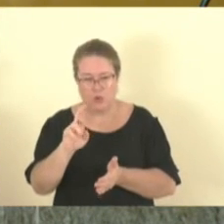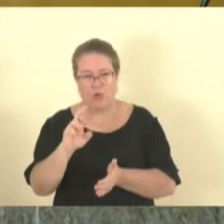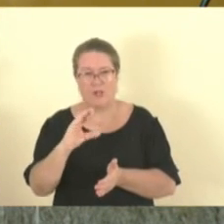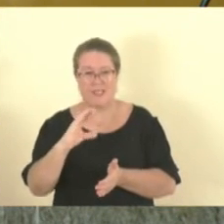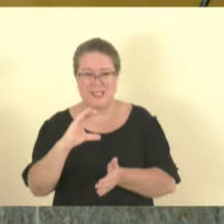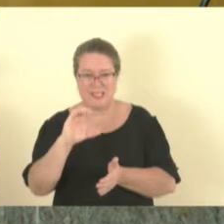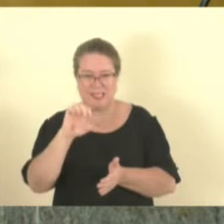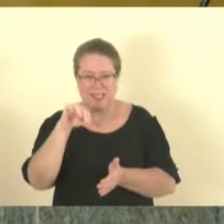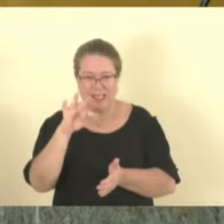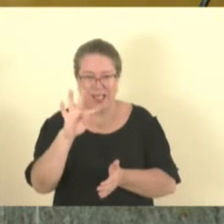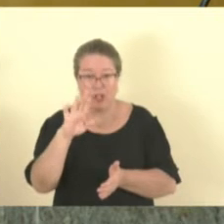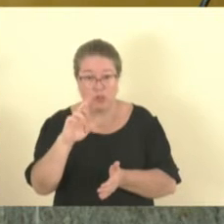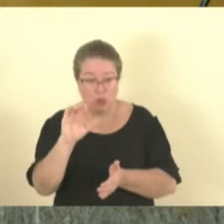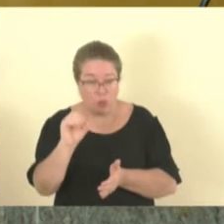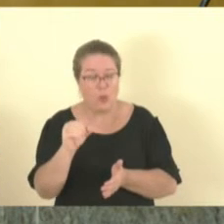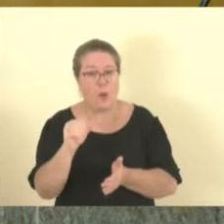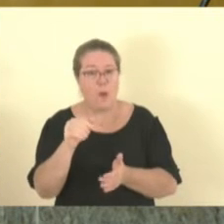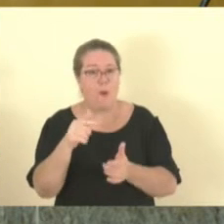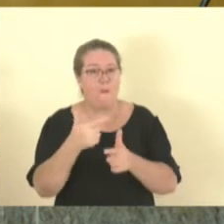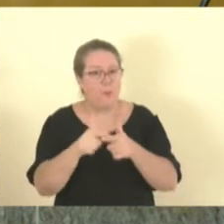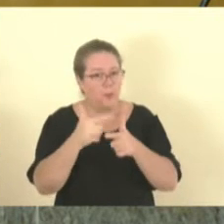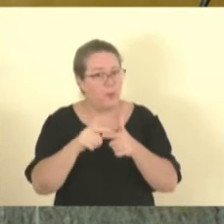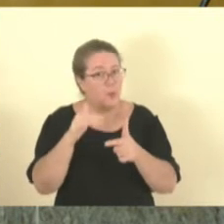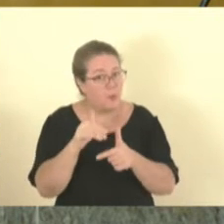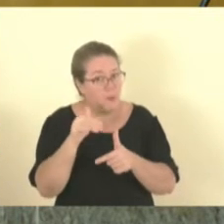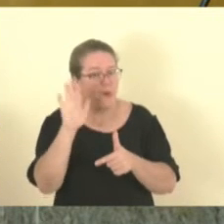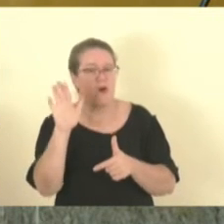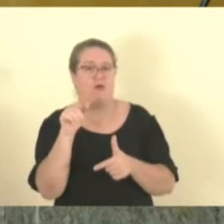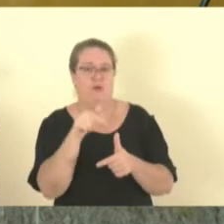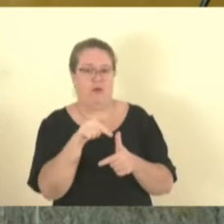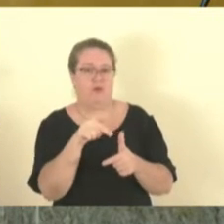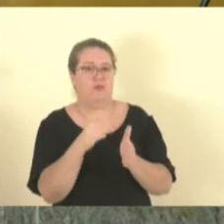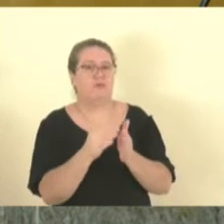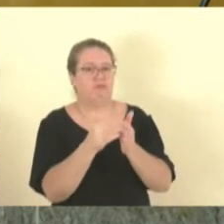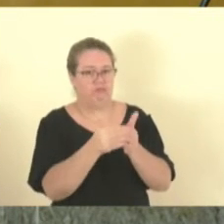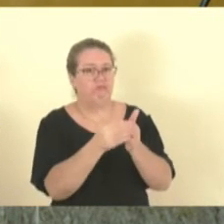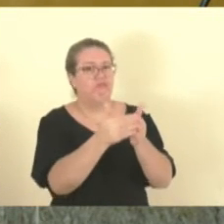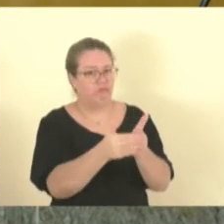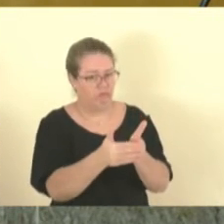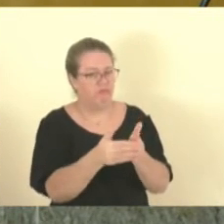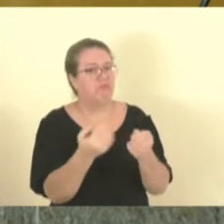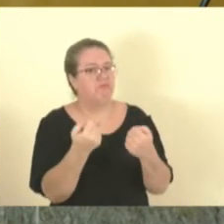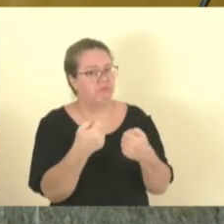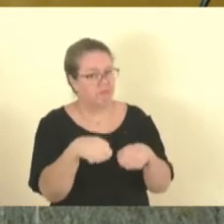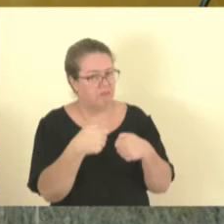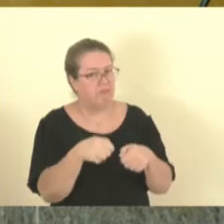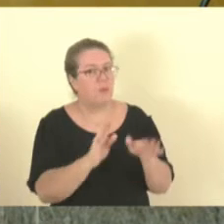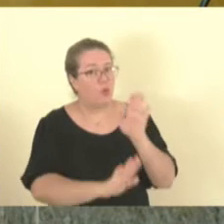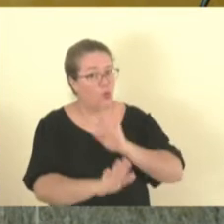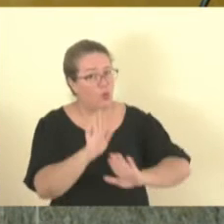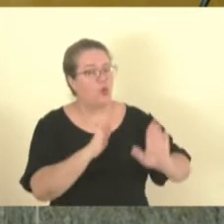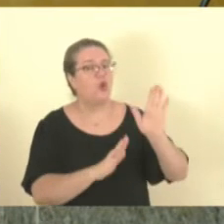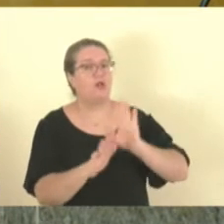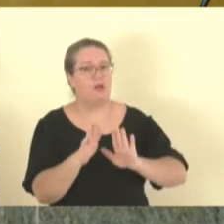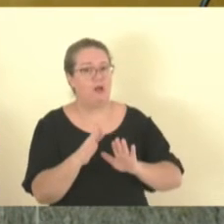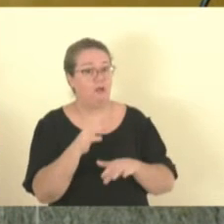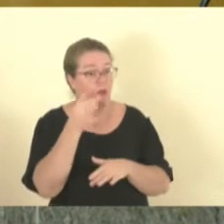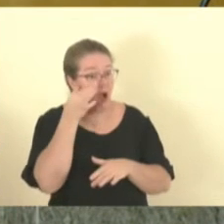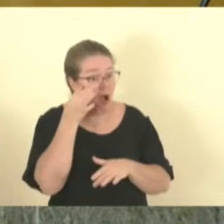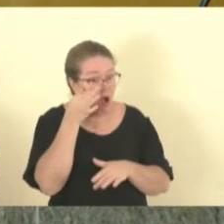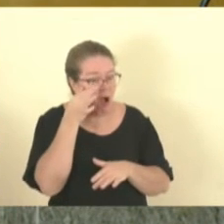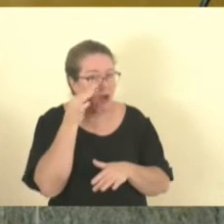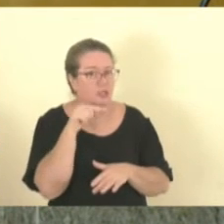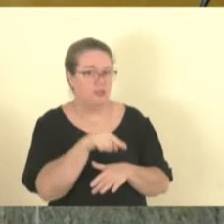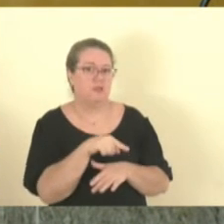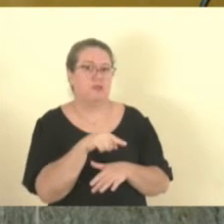abastecidas ou que são movidas à gasolina. A situação é complicada, viu, Luciano? Complicadíssima. Então nós chamamos a